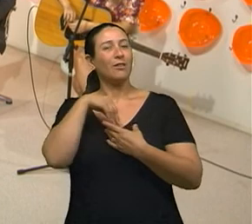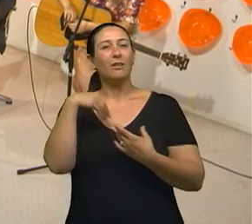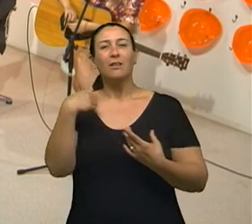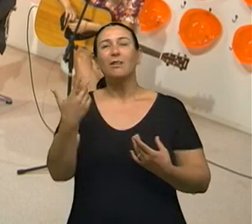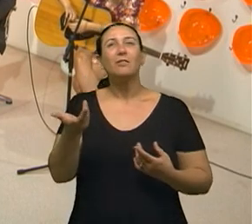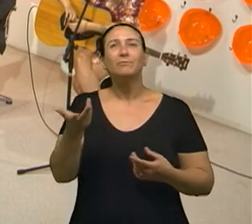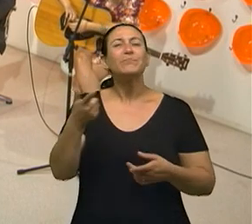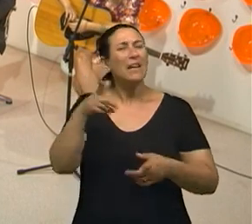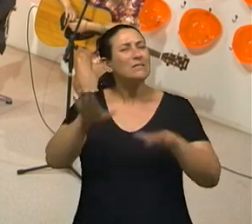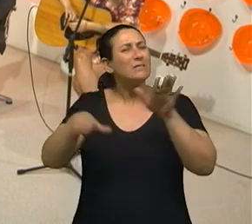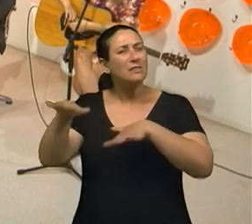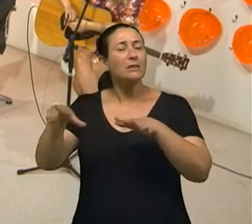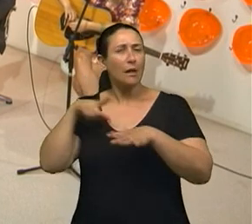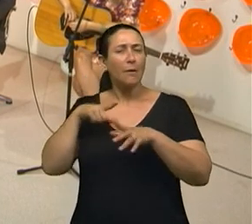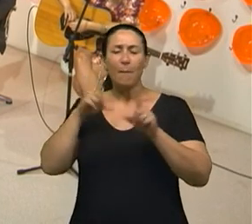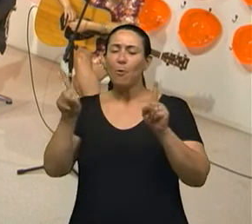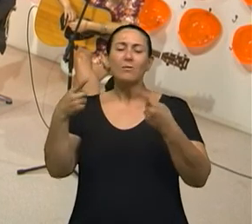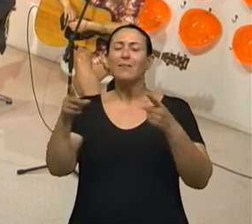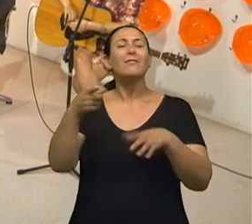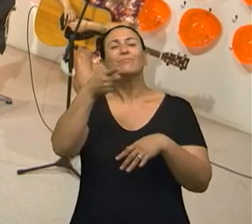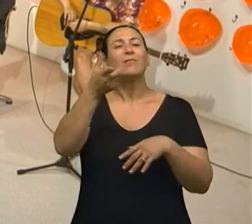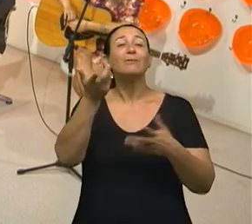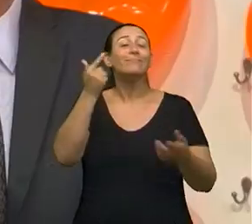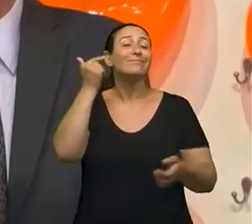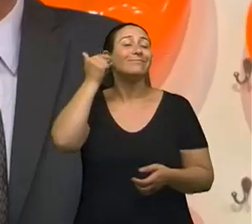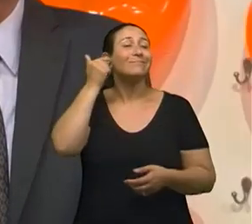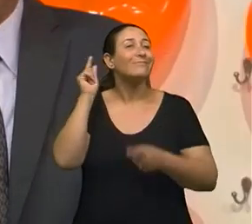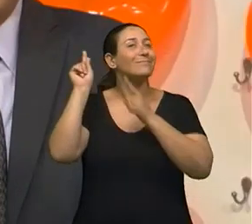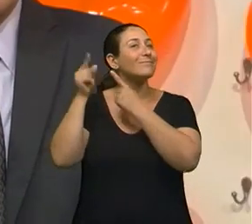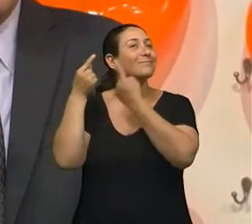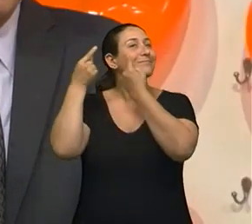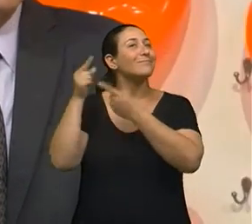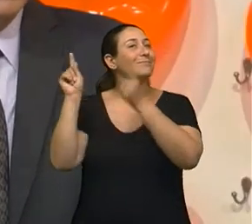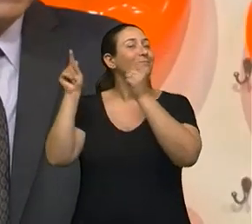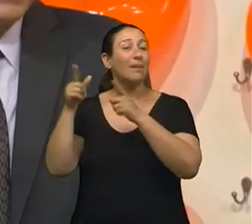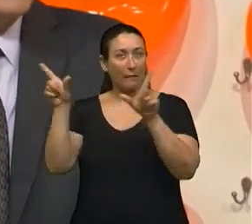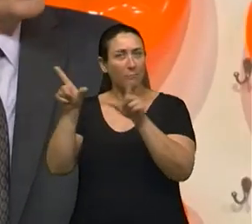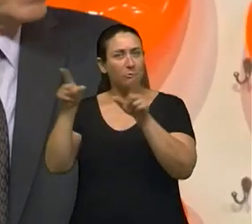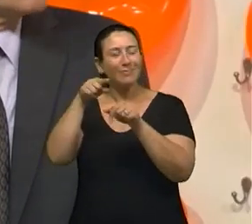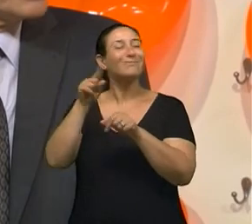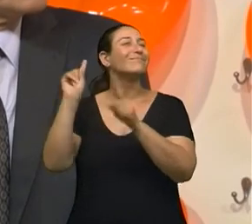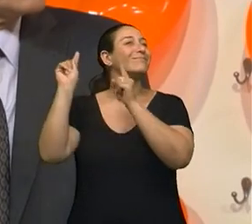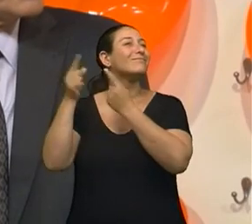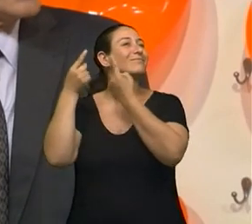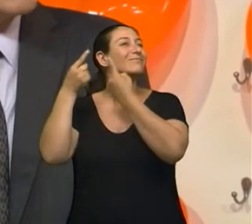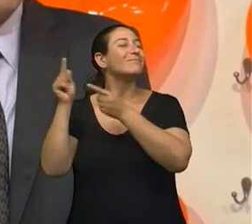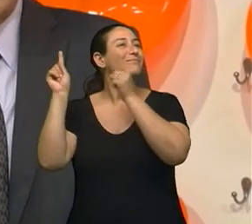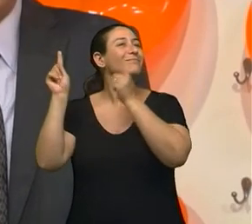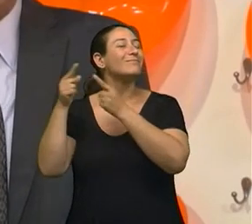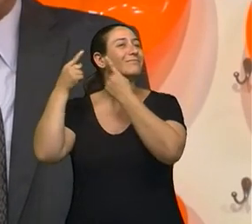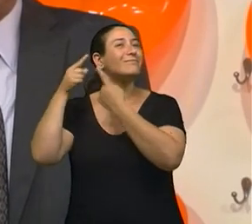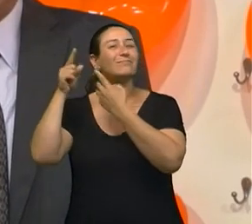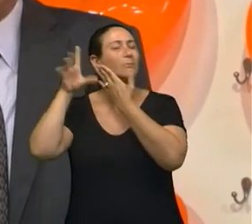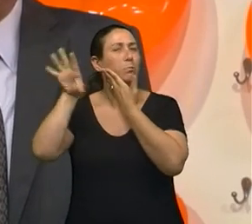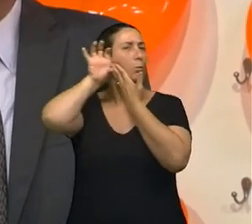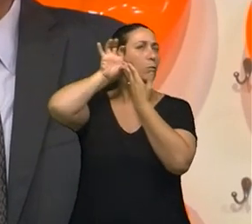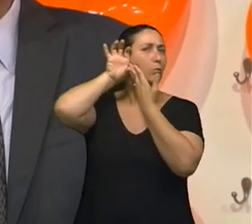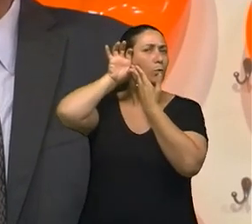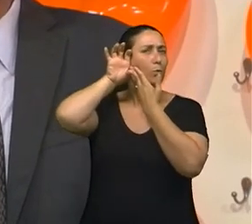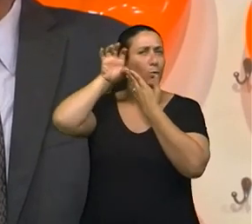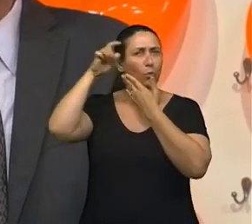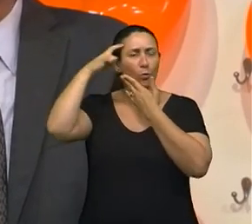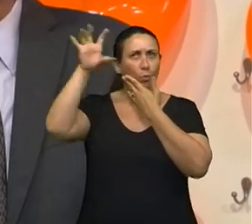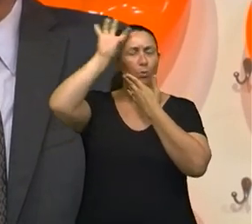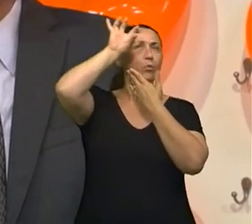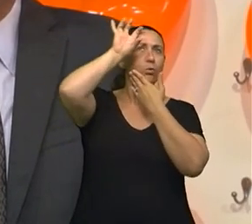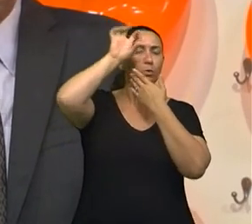interna e às vezes tem músicas que entram, tipo desses jingles, assim, às vezes de propaganda e tal, que ficam dentro de nós também. Ou seja, nós temos